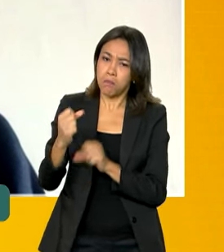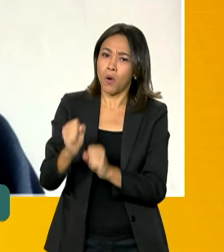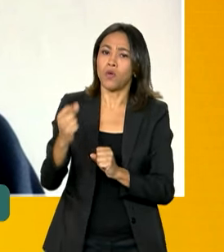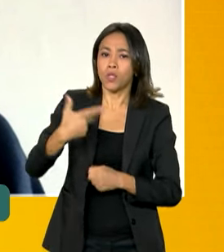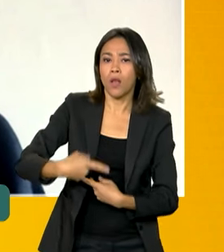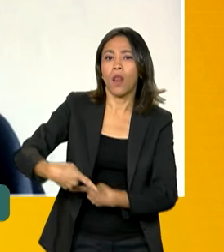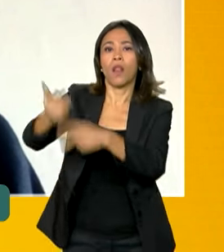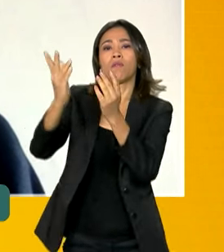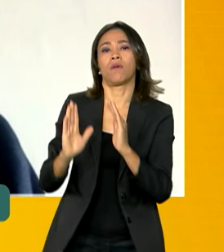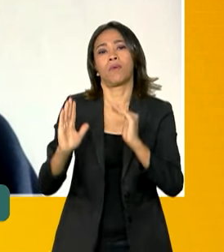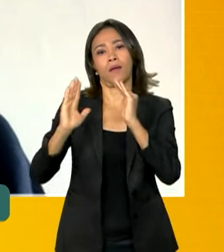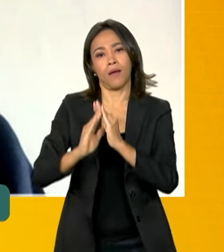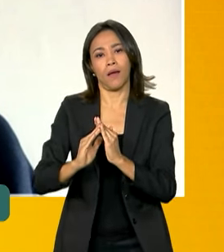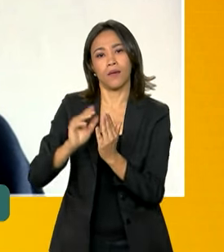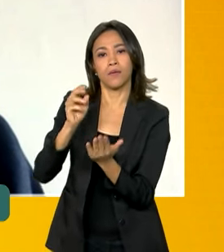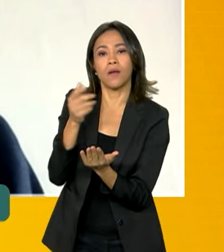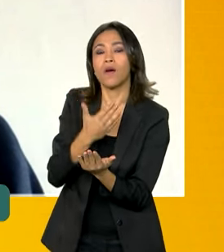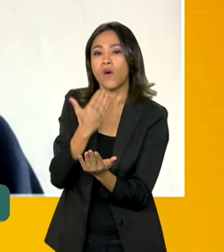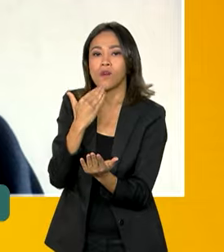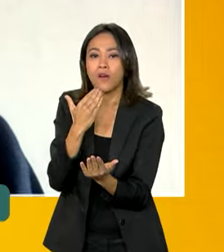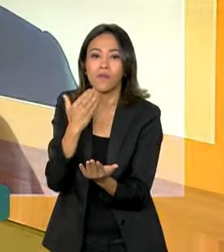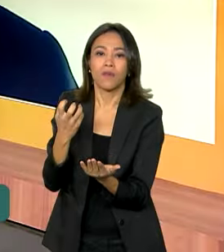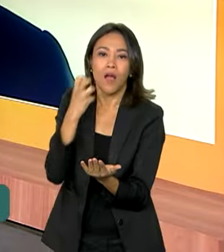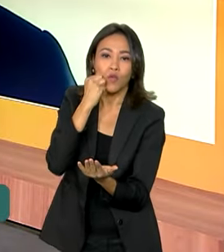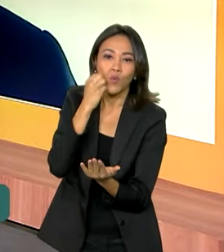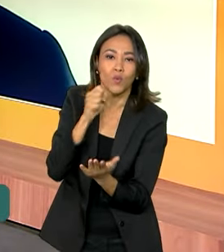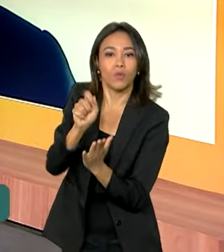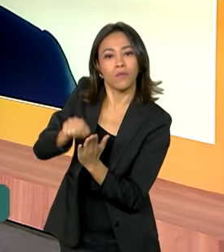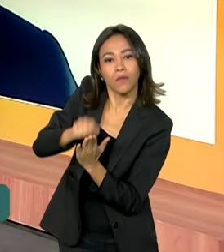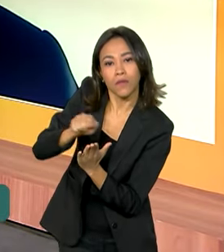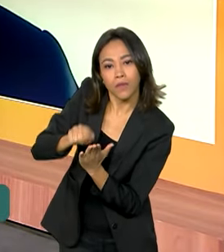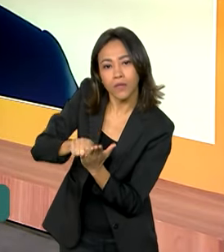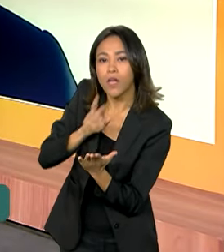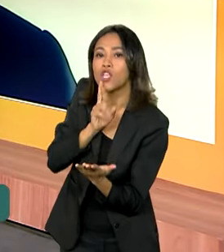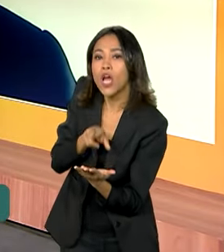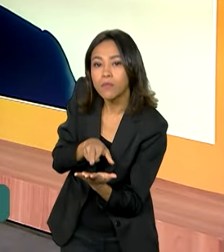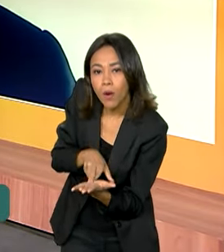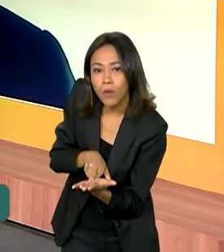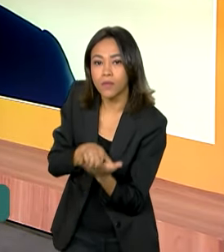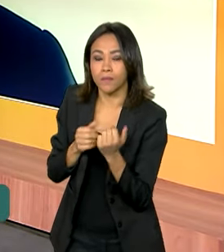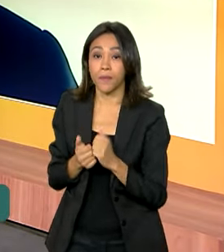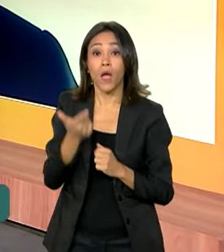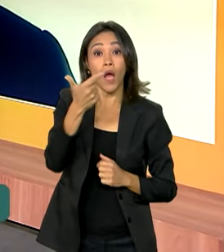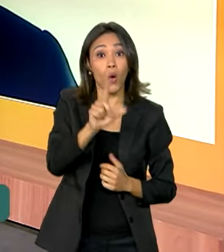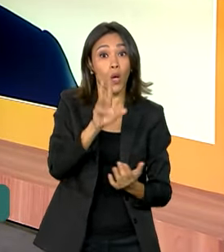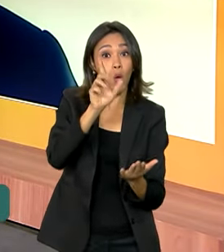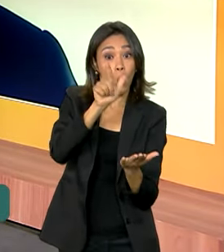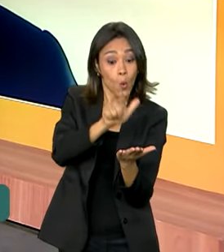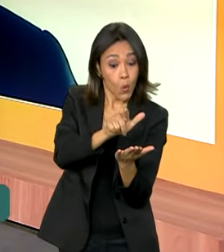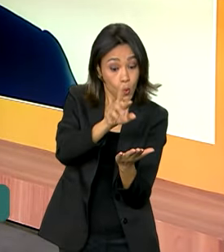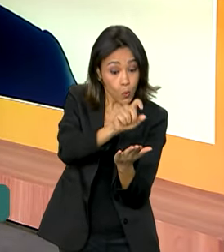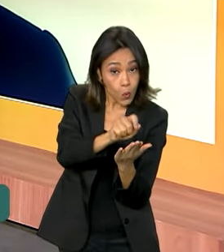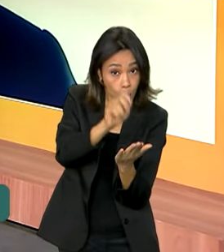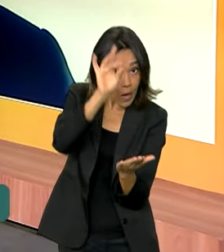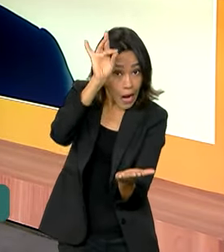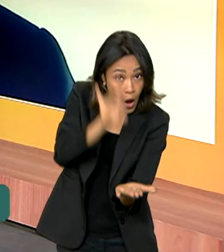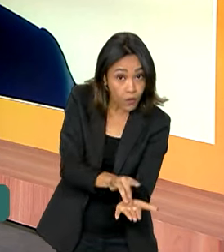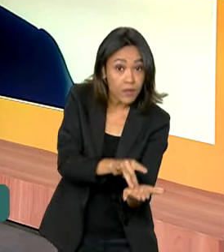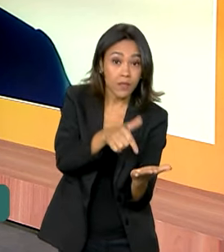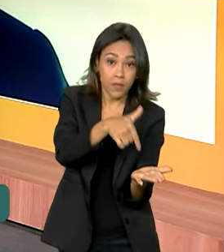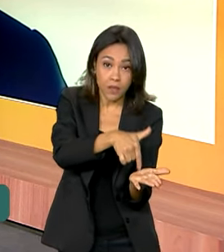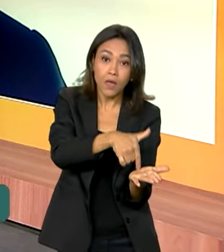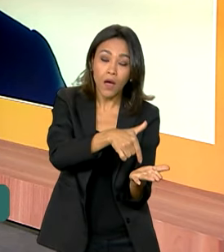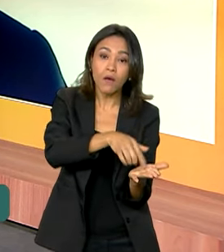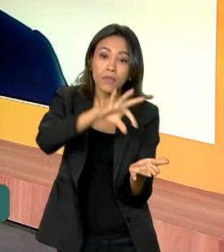mãos esse rascunho do seu cartão de resposta. Excelente. Agora, o cartão de confirmação da inscrição, ele vai estar liberado